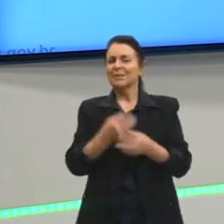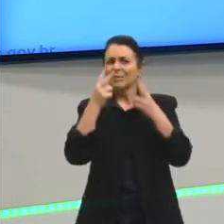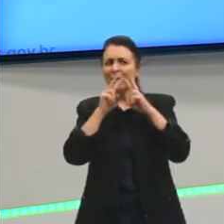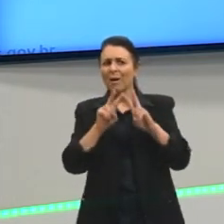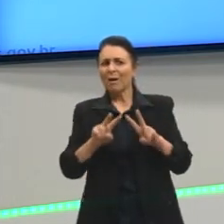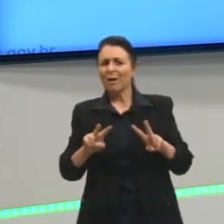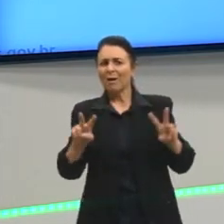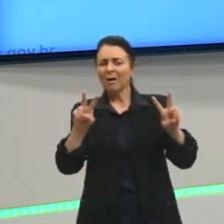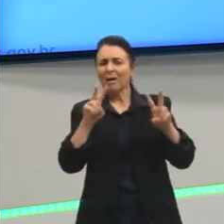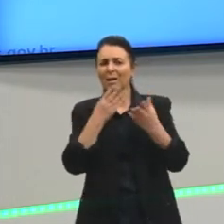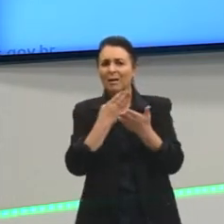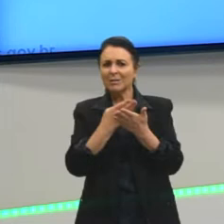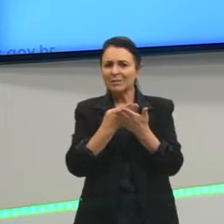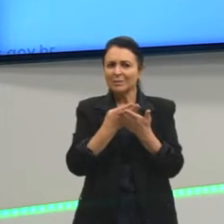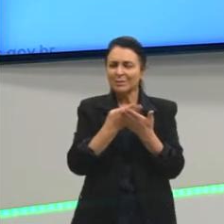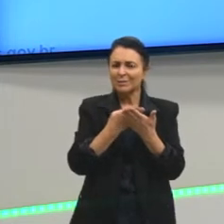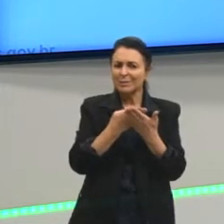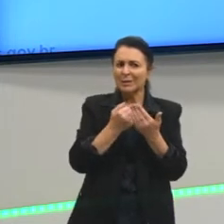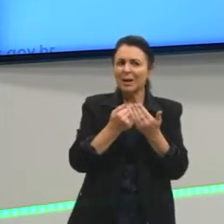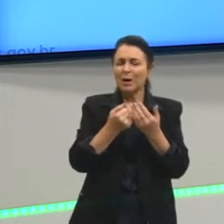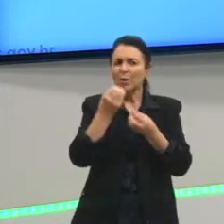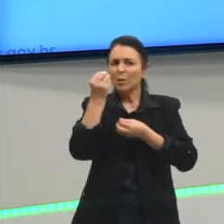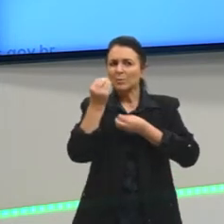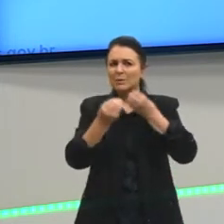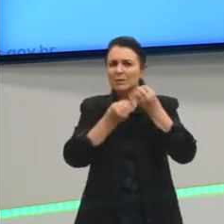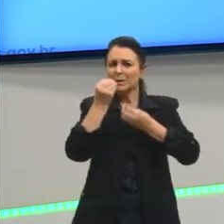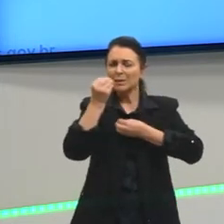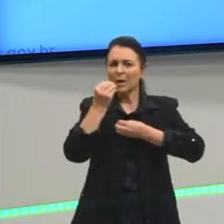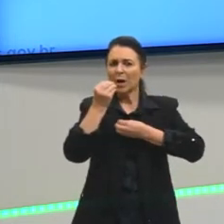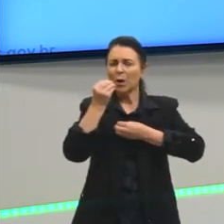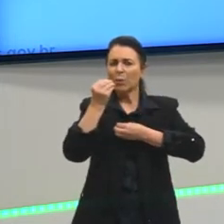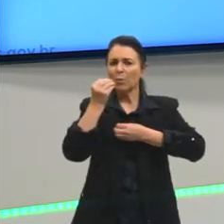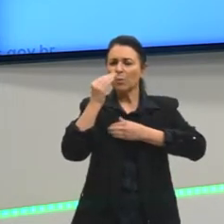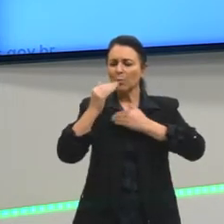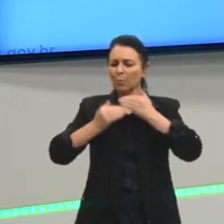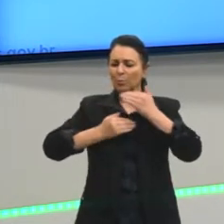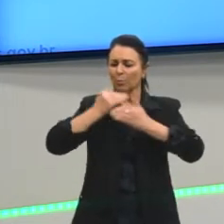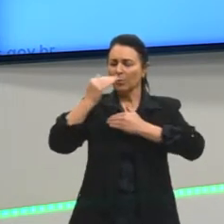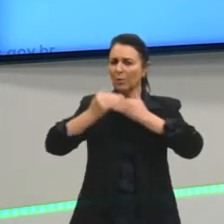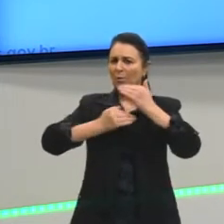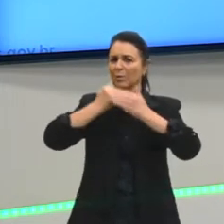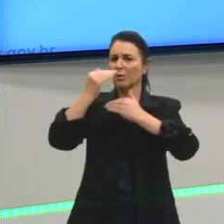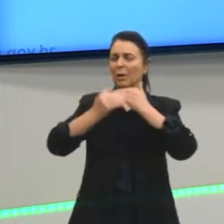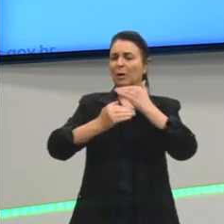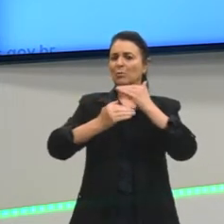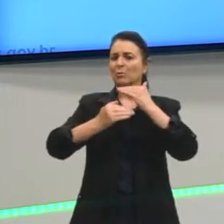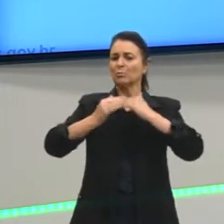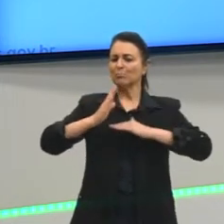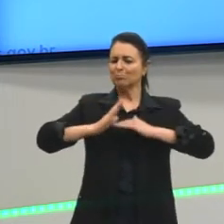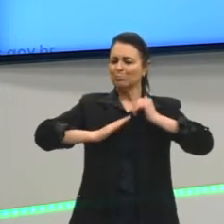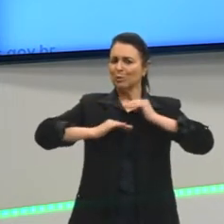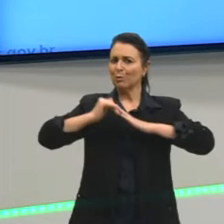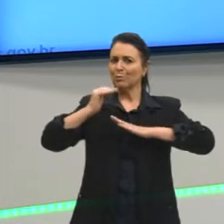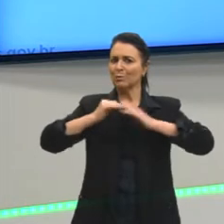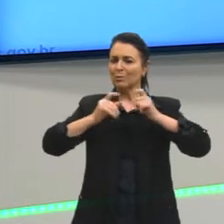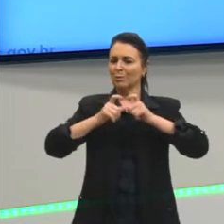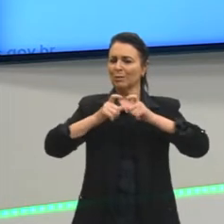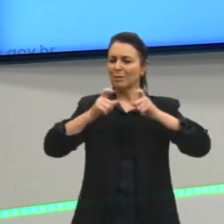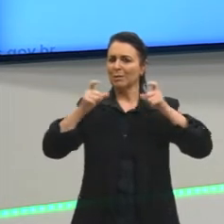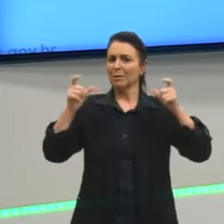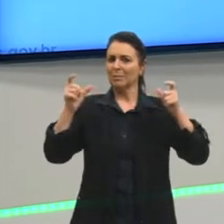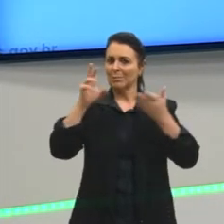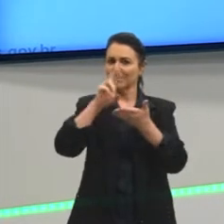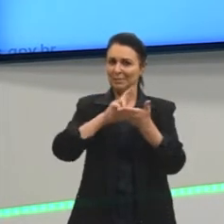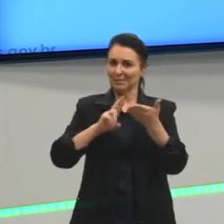se dá o processo, assim, de construção dessa parte mais ampla da redação. A gente vai ver outras